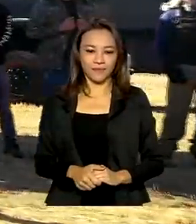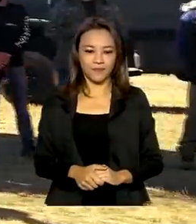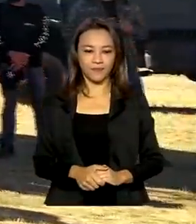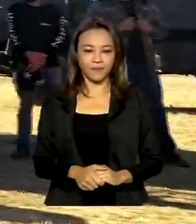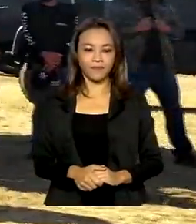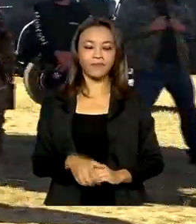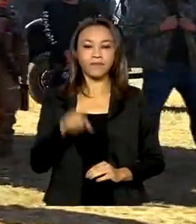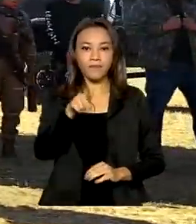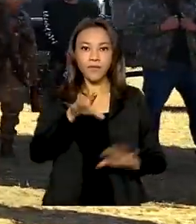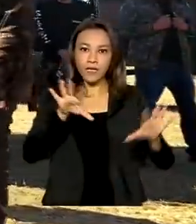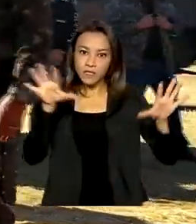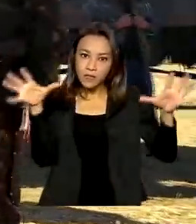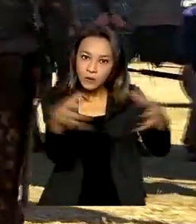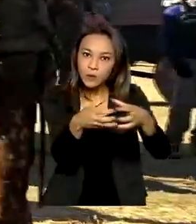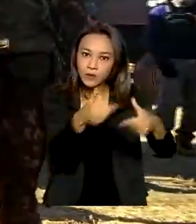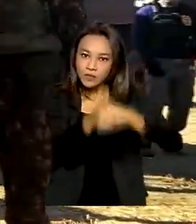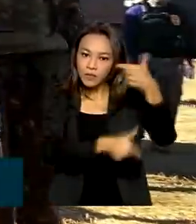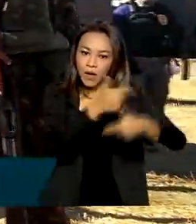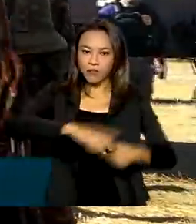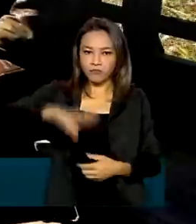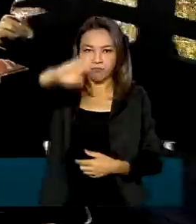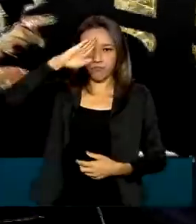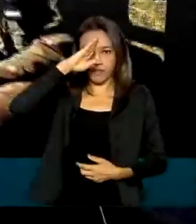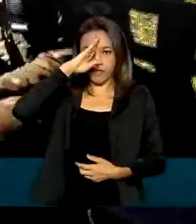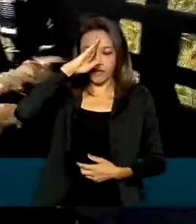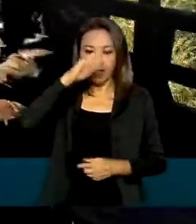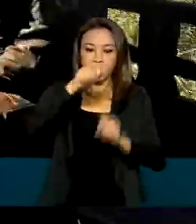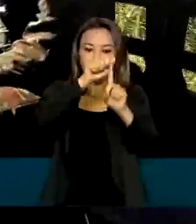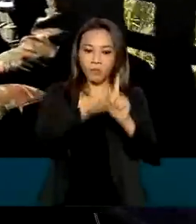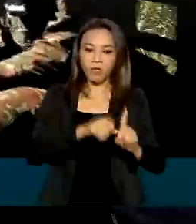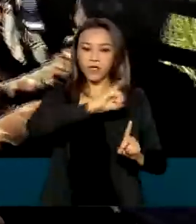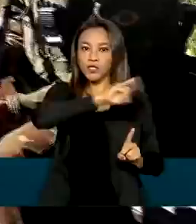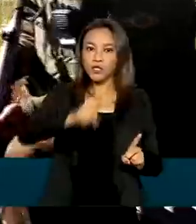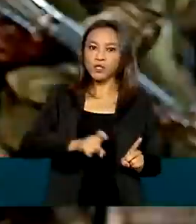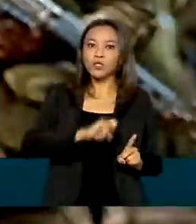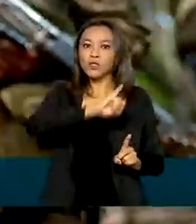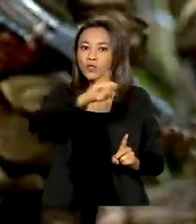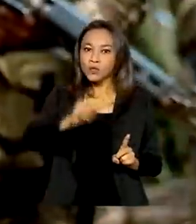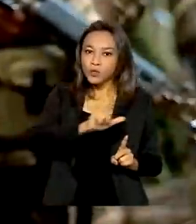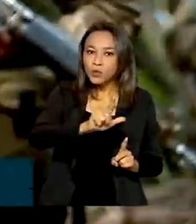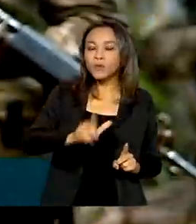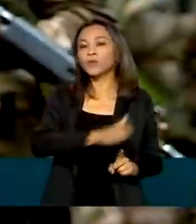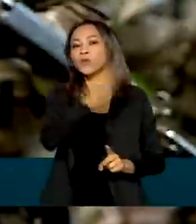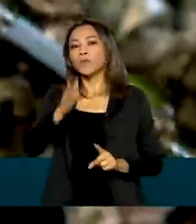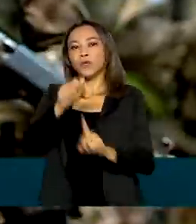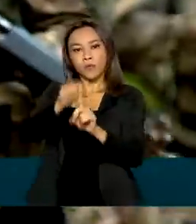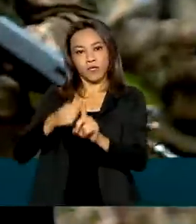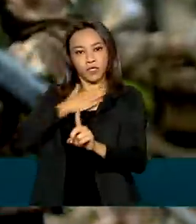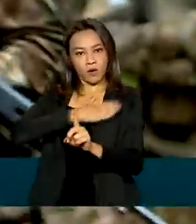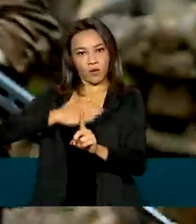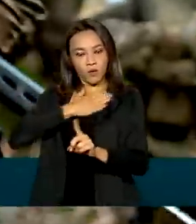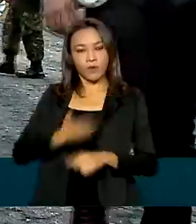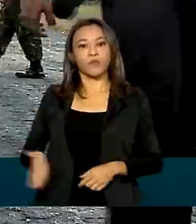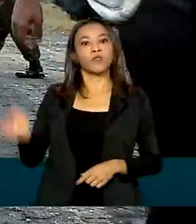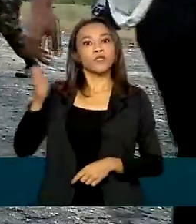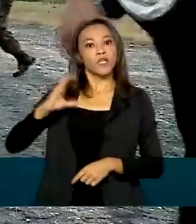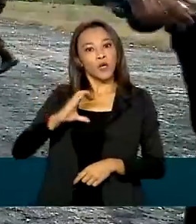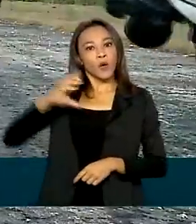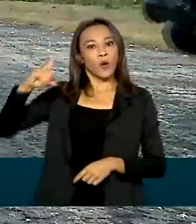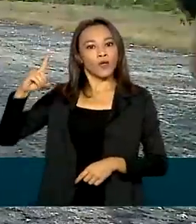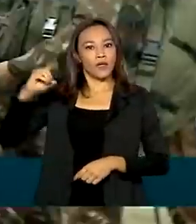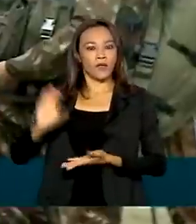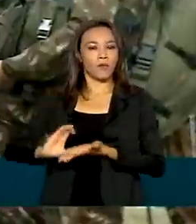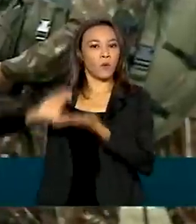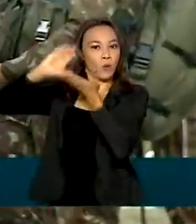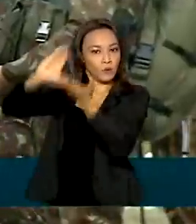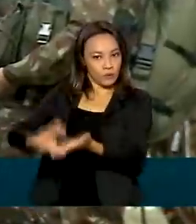A Operação Samaúma, realizada durante os meses de julho e agosto, e coordenada pelo Conselho Nacional da Amazônia